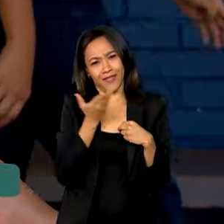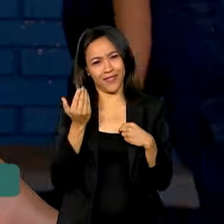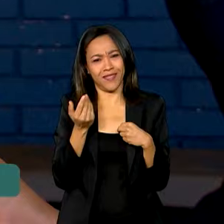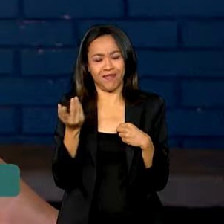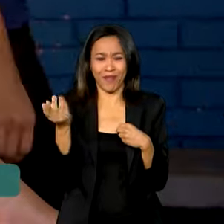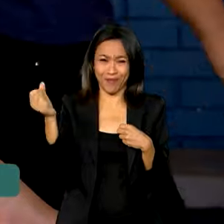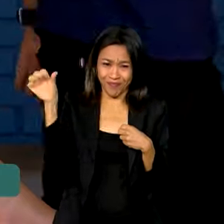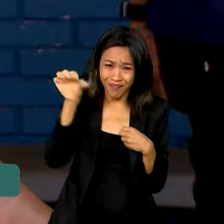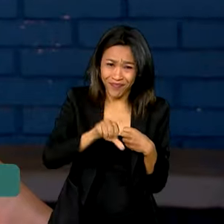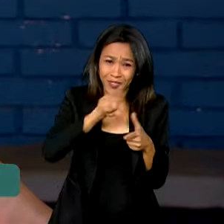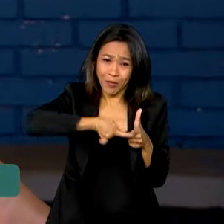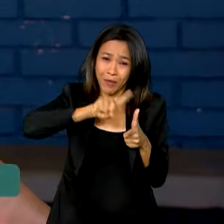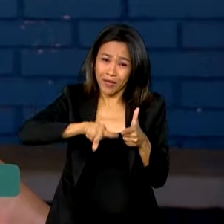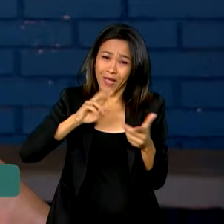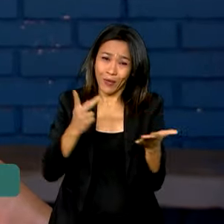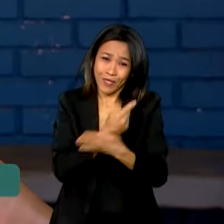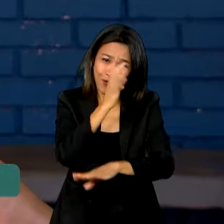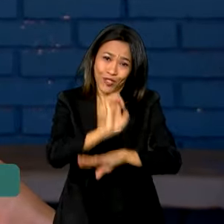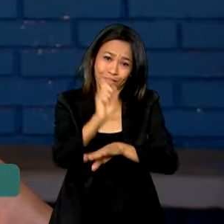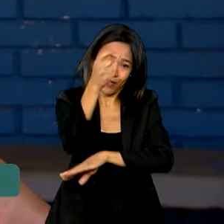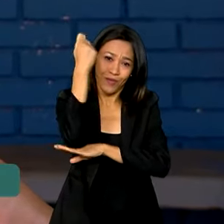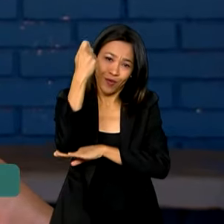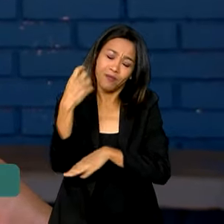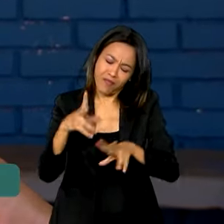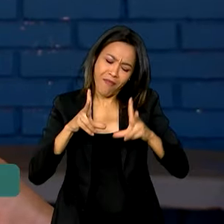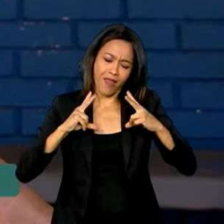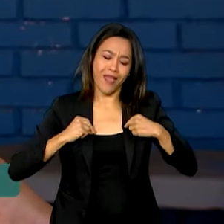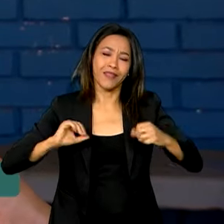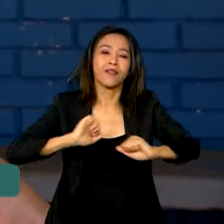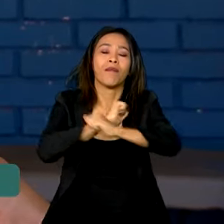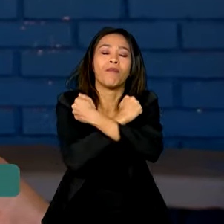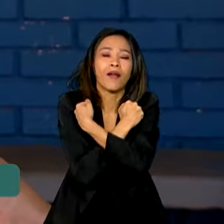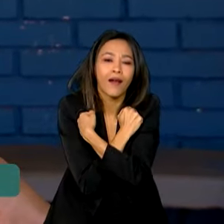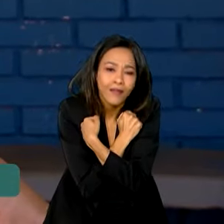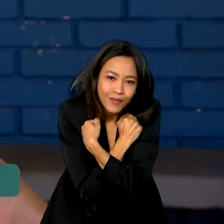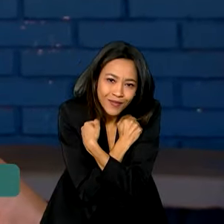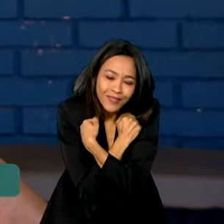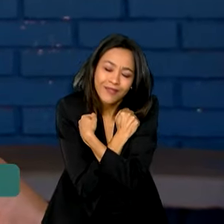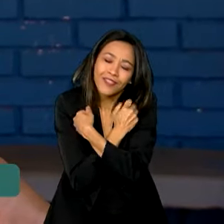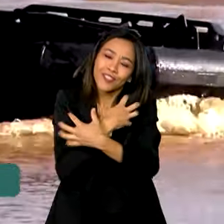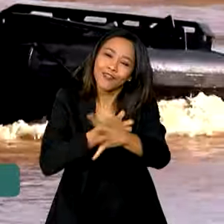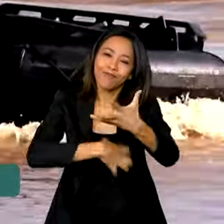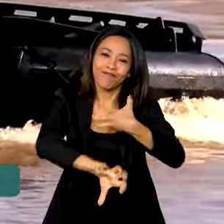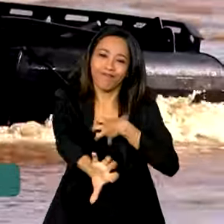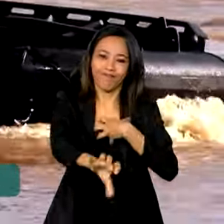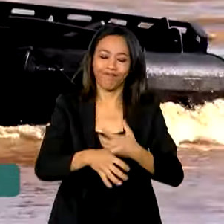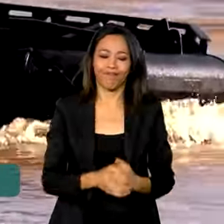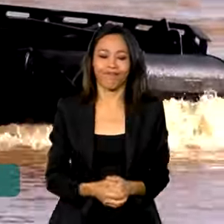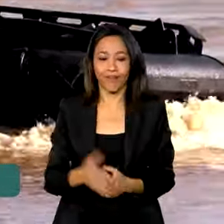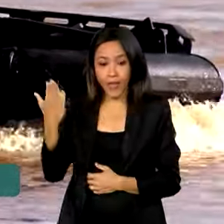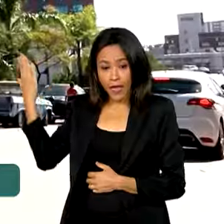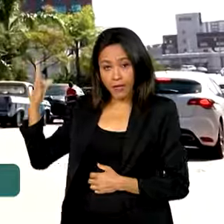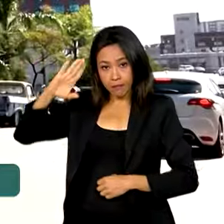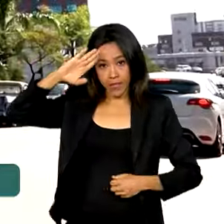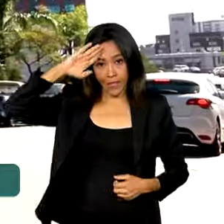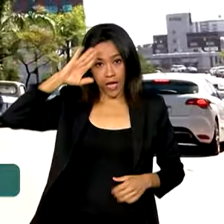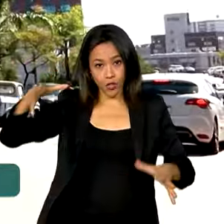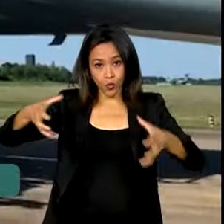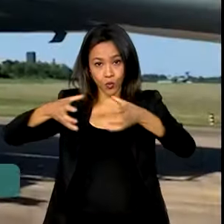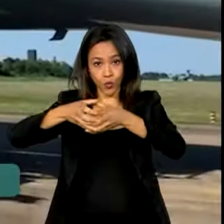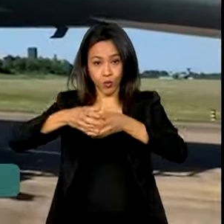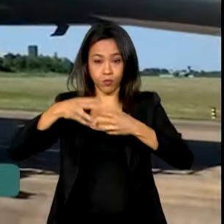tragédia que eles passaram. E merecem esse abraço, essa solidariedade. Militares da Marinha,